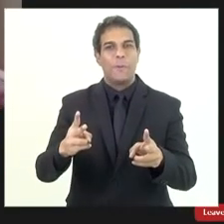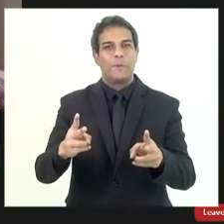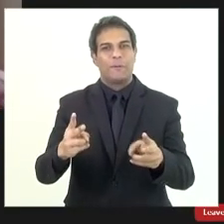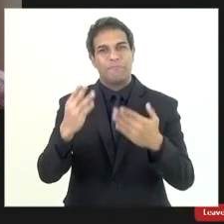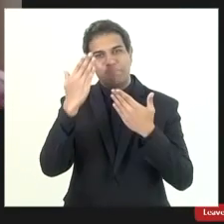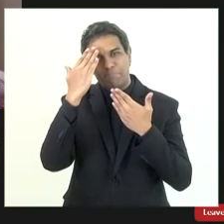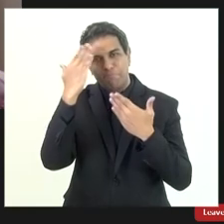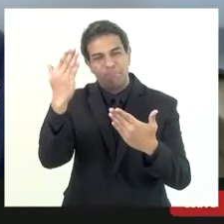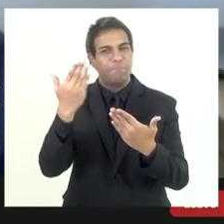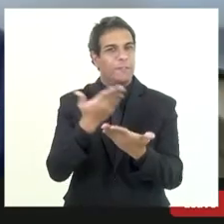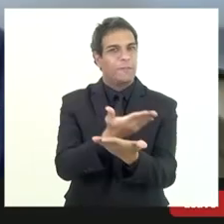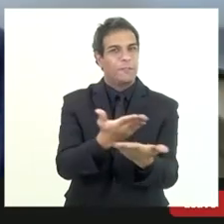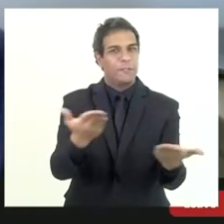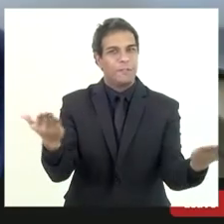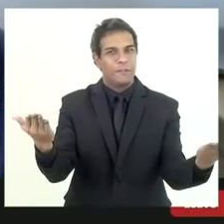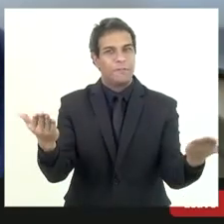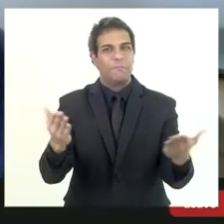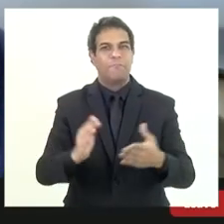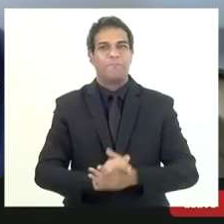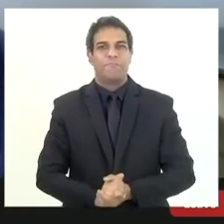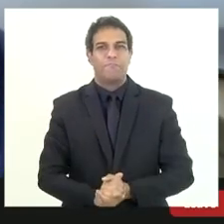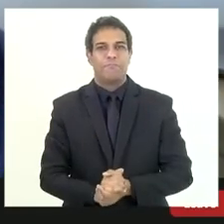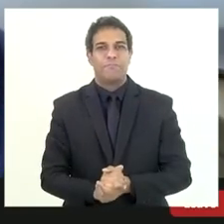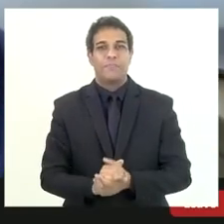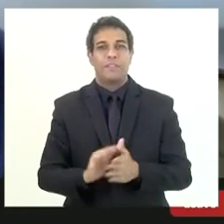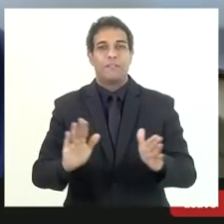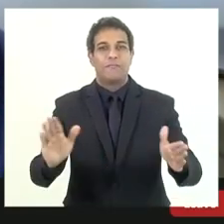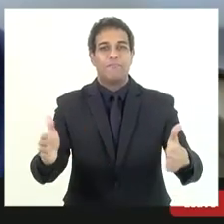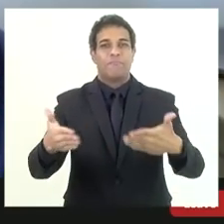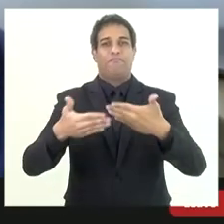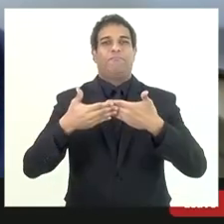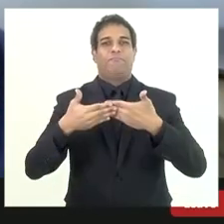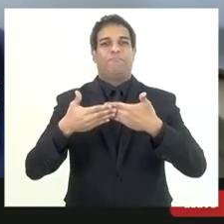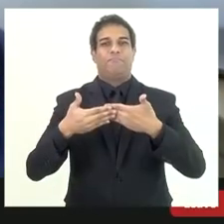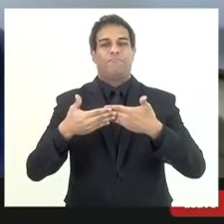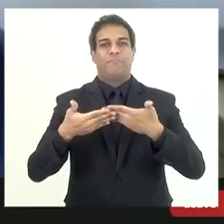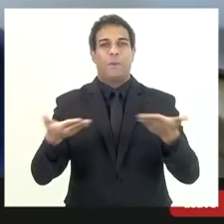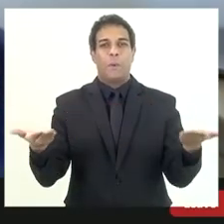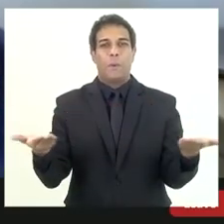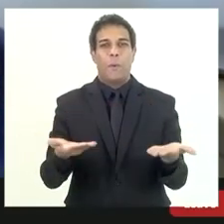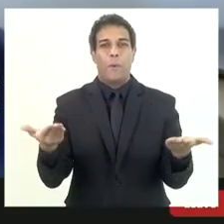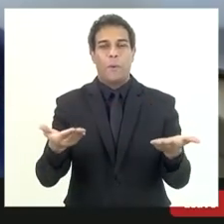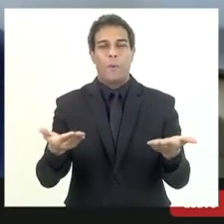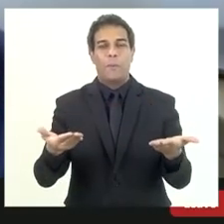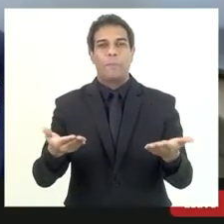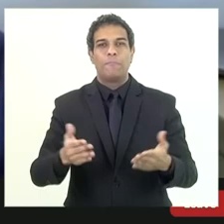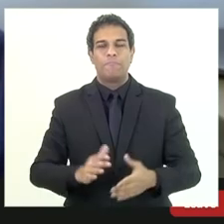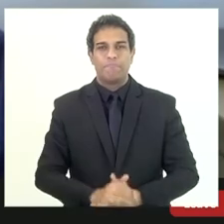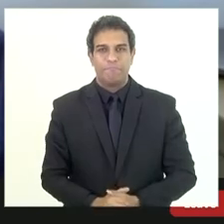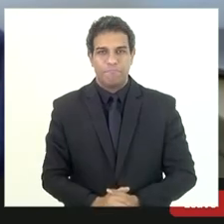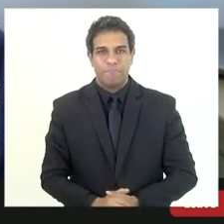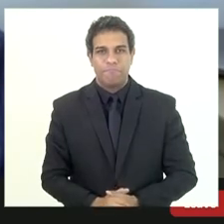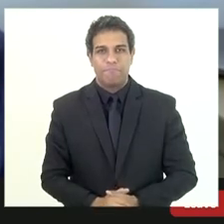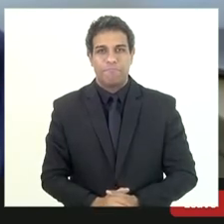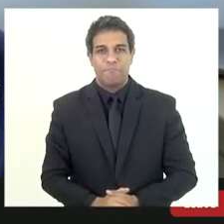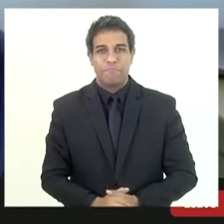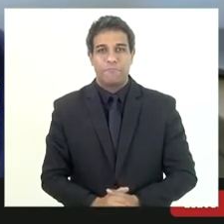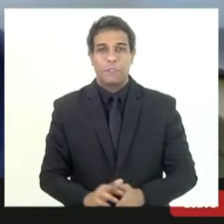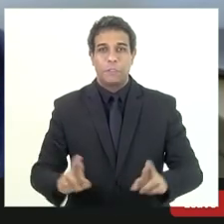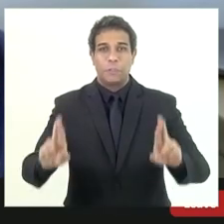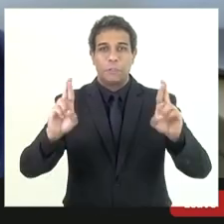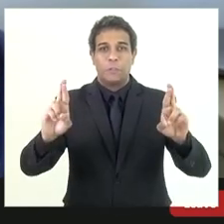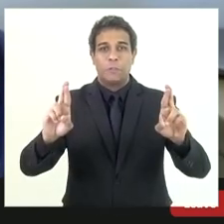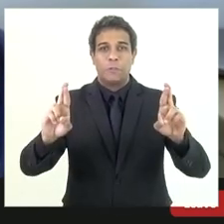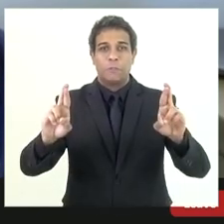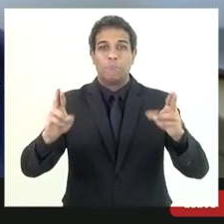agradecer a todos e dar por encerrada a nossa audiência pública de hoje desejando a todas